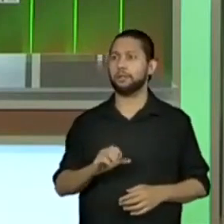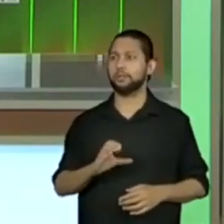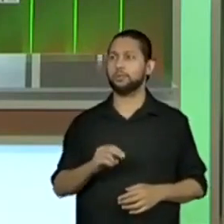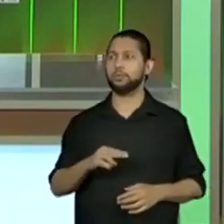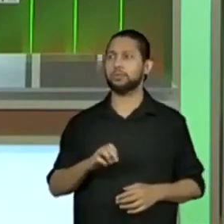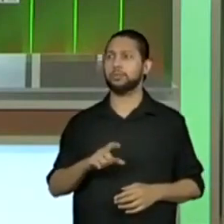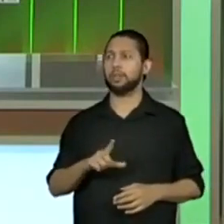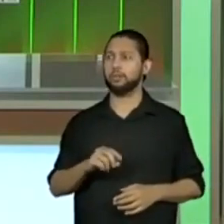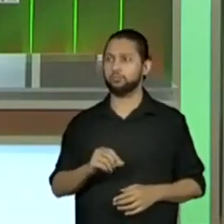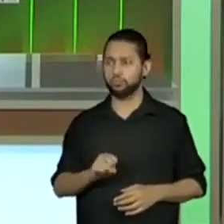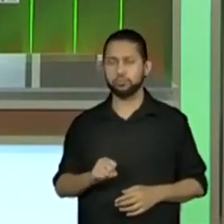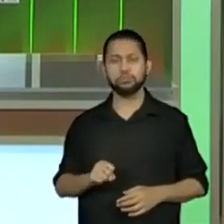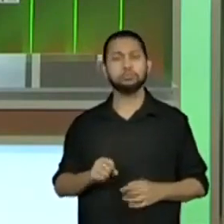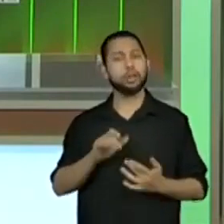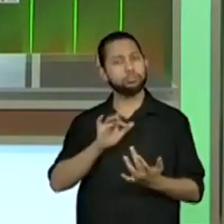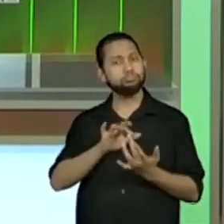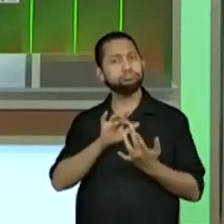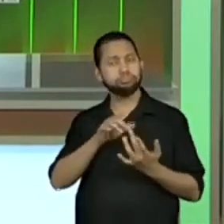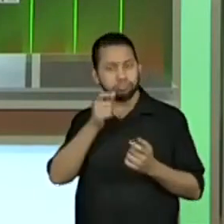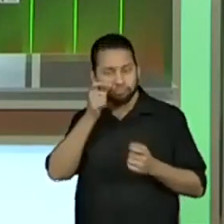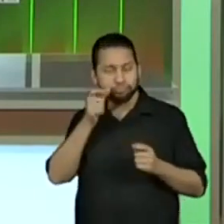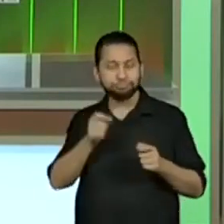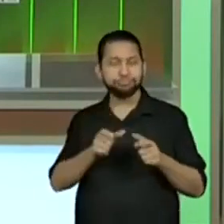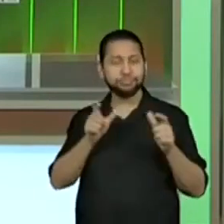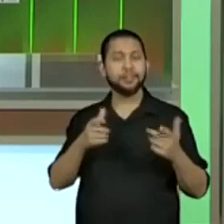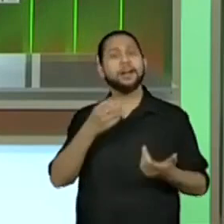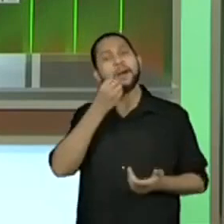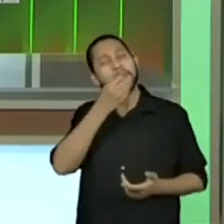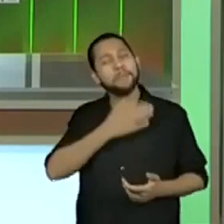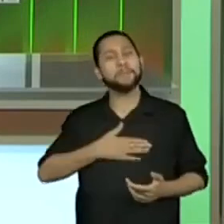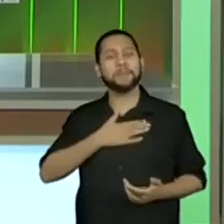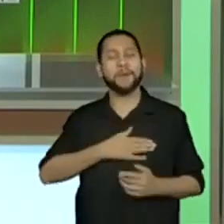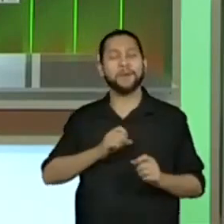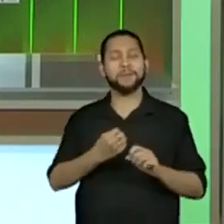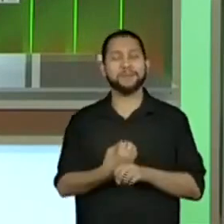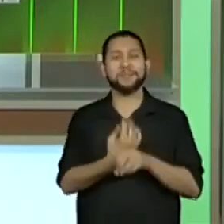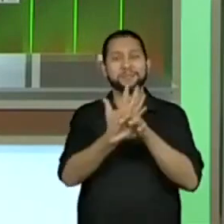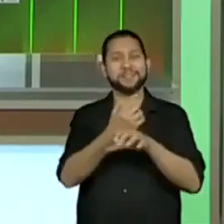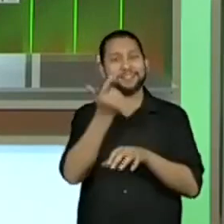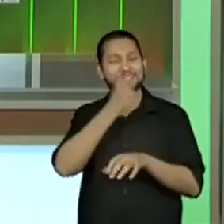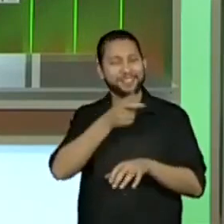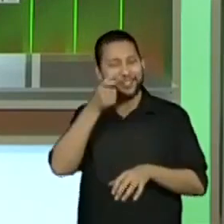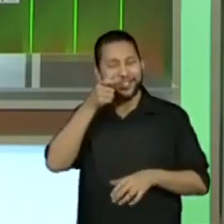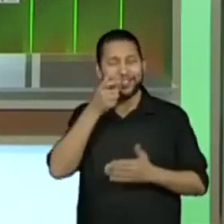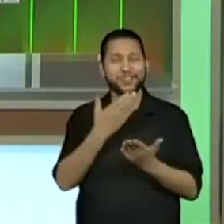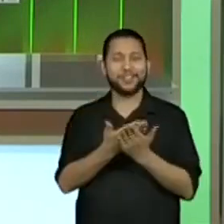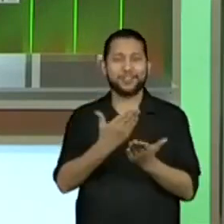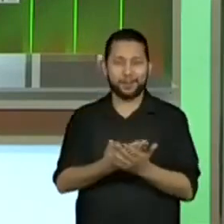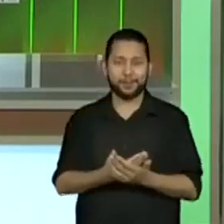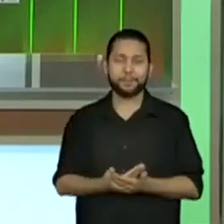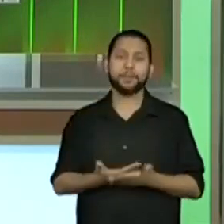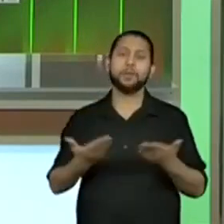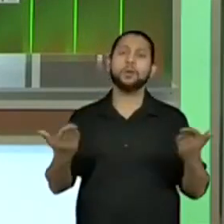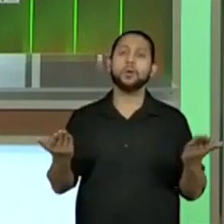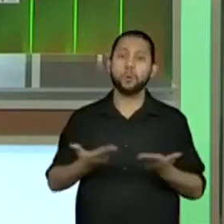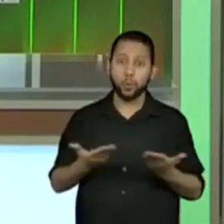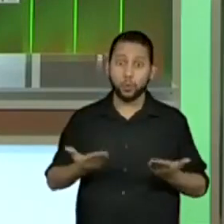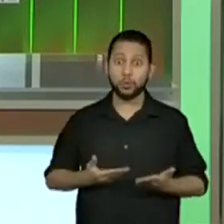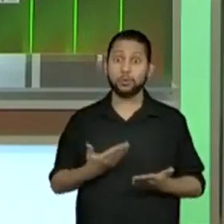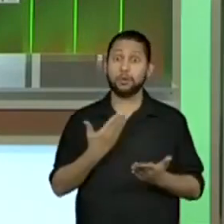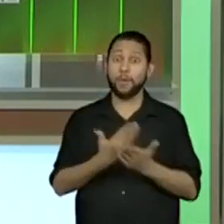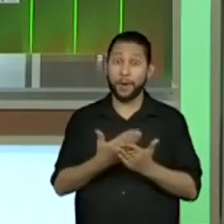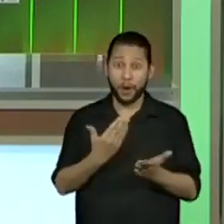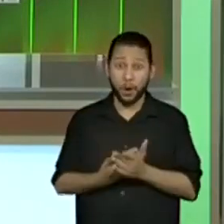conectados. Que bom que estiveram conosco, gente. Que legal! Nós tivemos aí uma sequência de dez